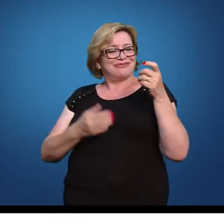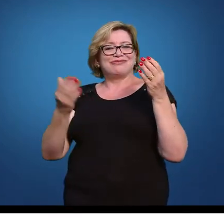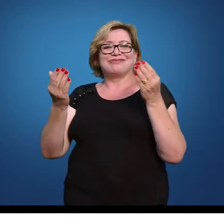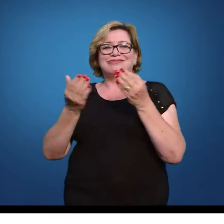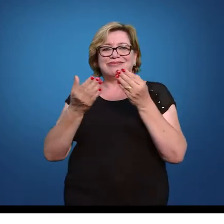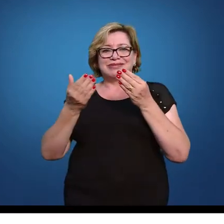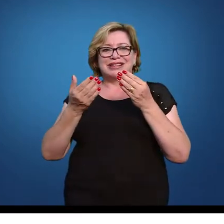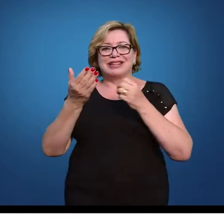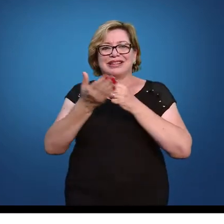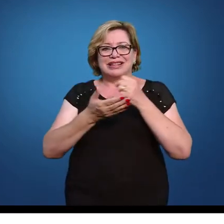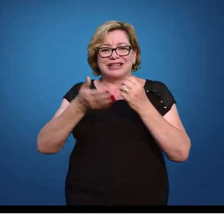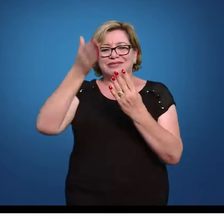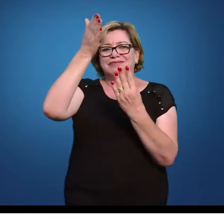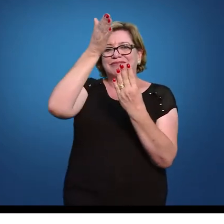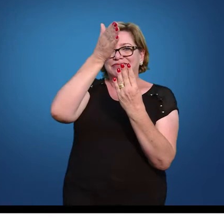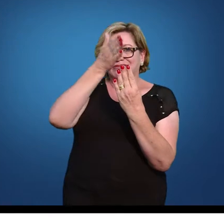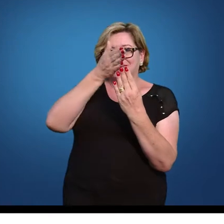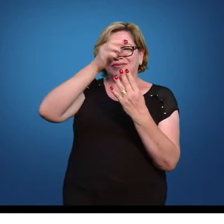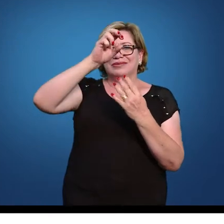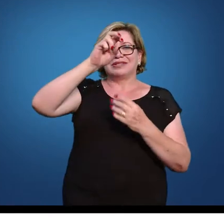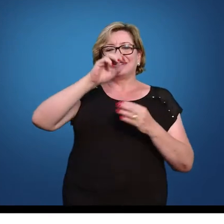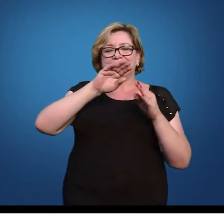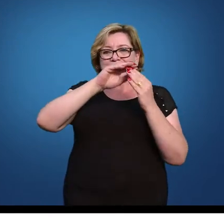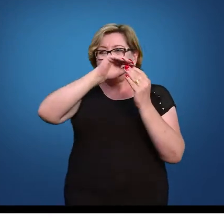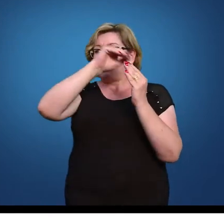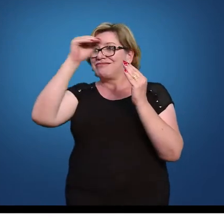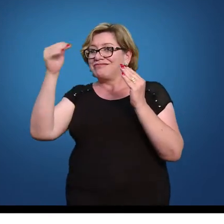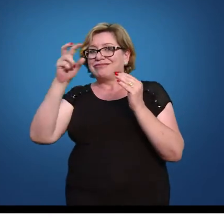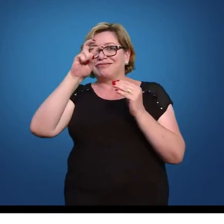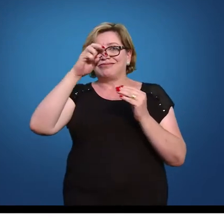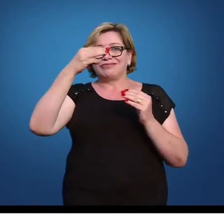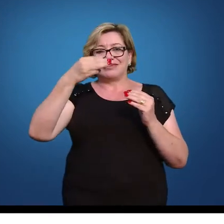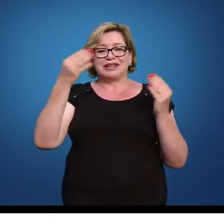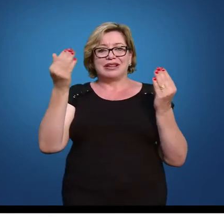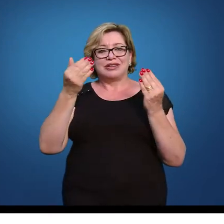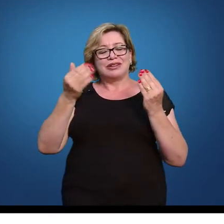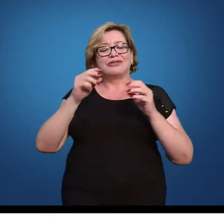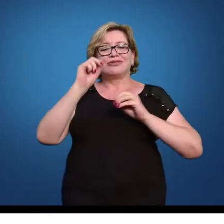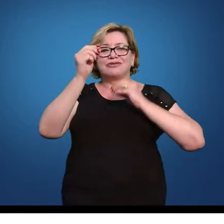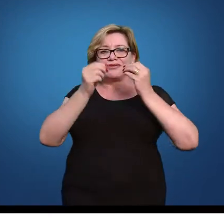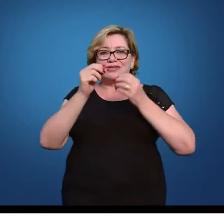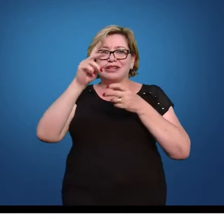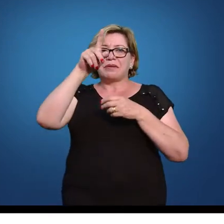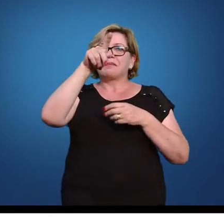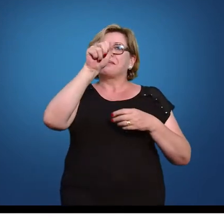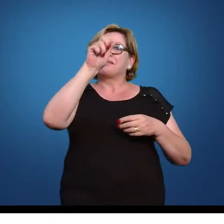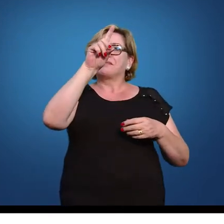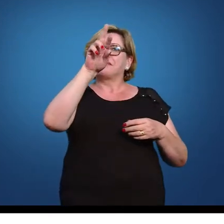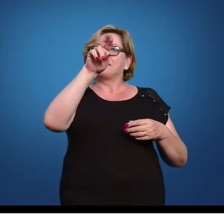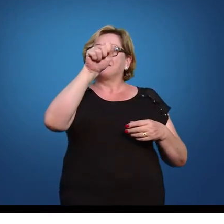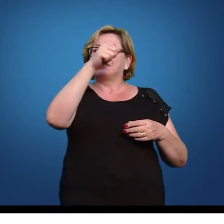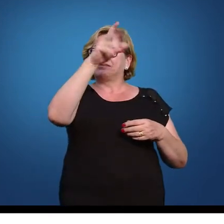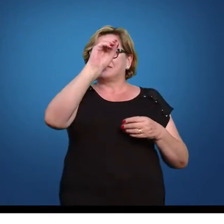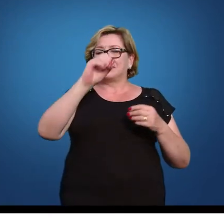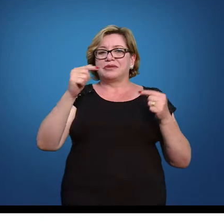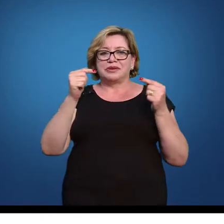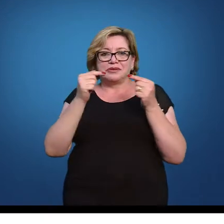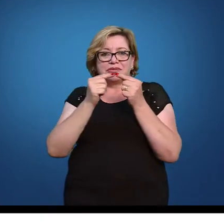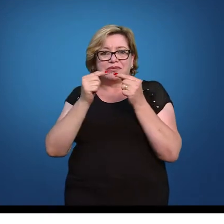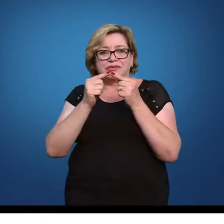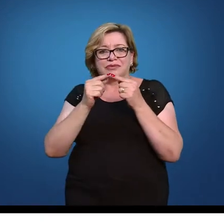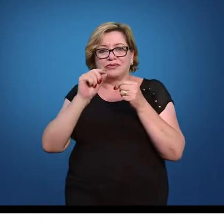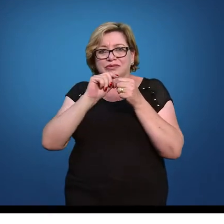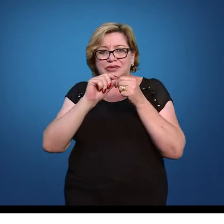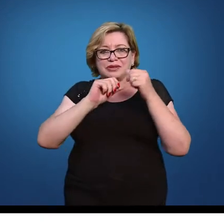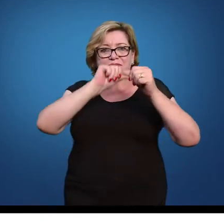que é baseado na média nos 53 aqui. Agora, eu vou padronizar esse X em relação a Z. Ou seja,